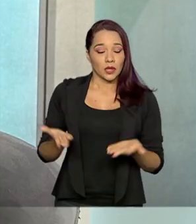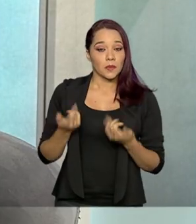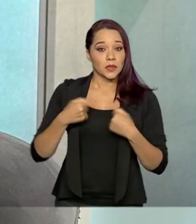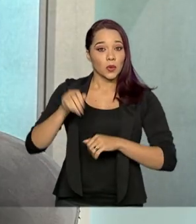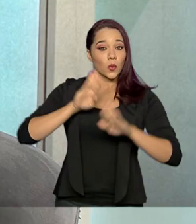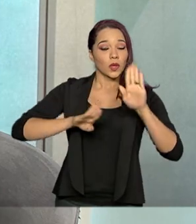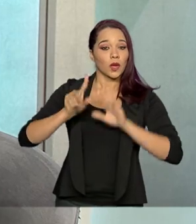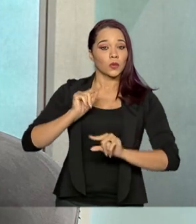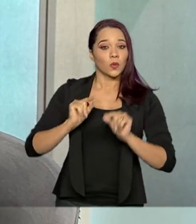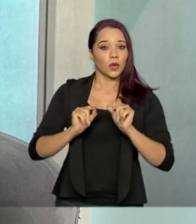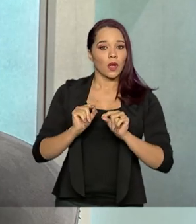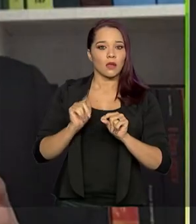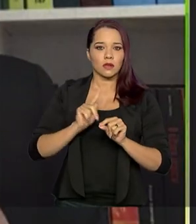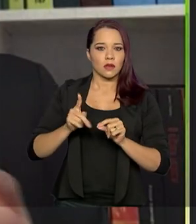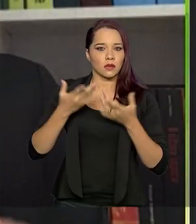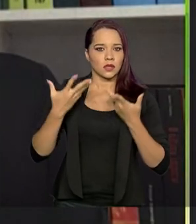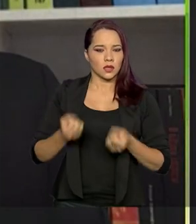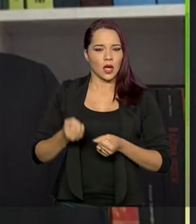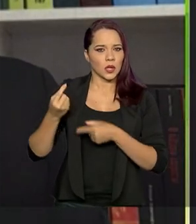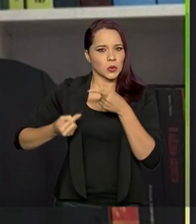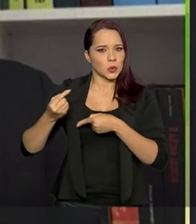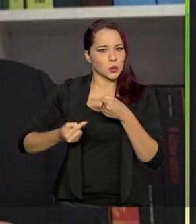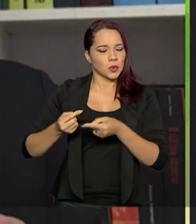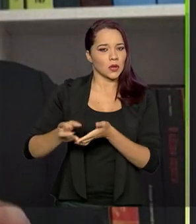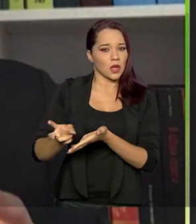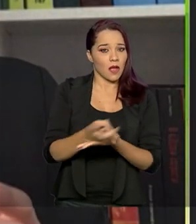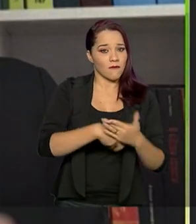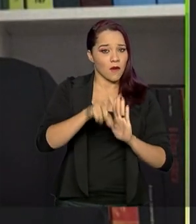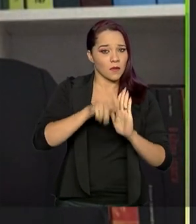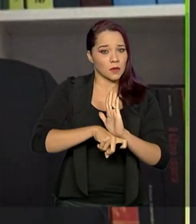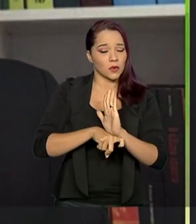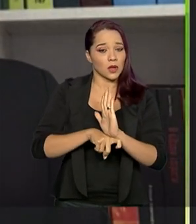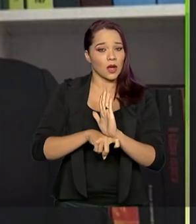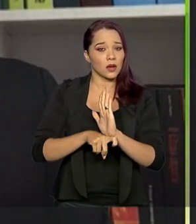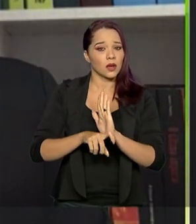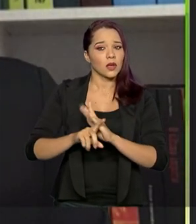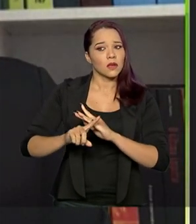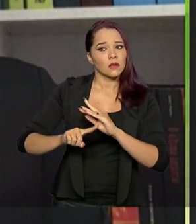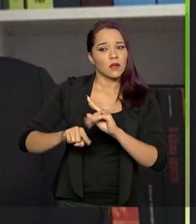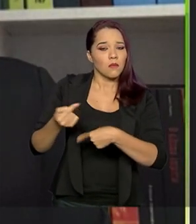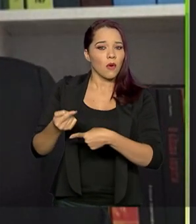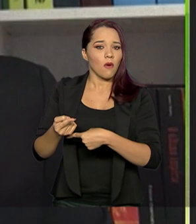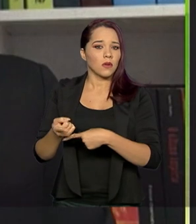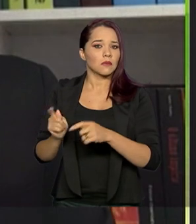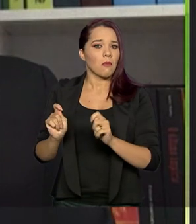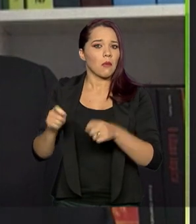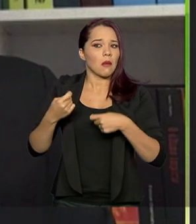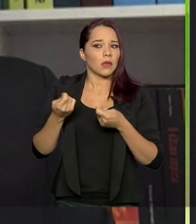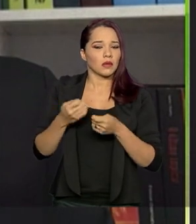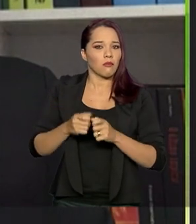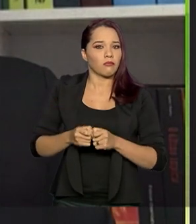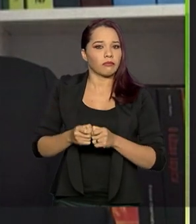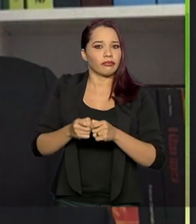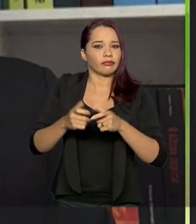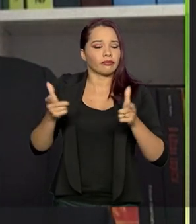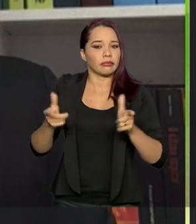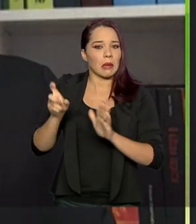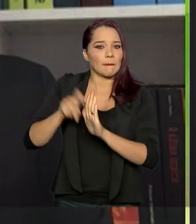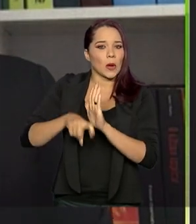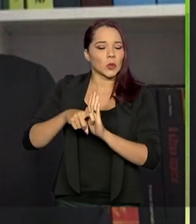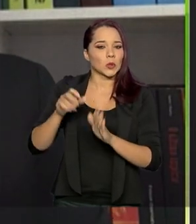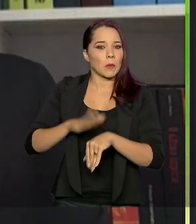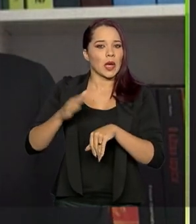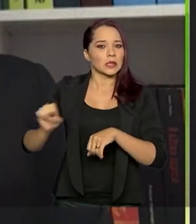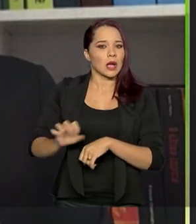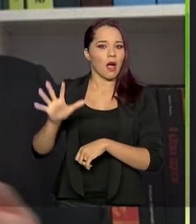não permitir que a discussão da reforma tributária, em algum momento, permita o aumento da carga tributária,